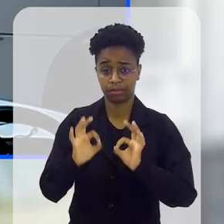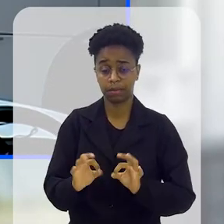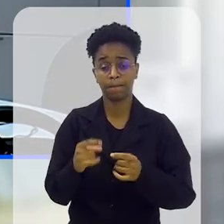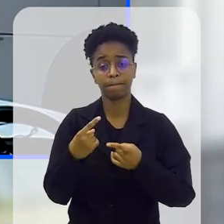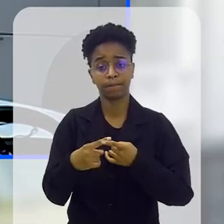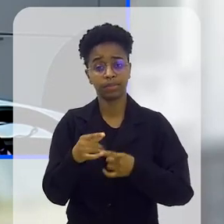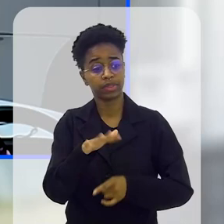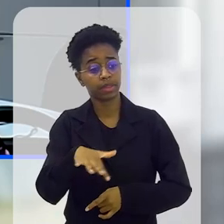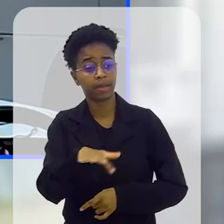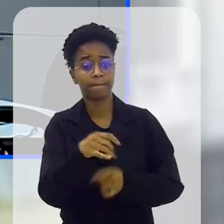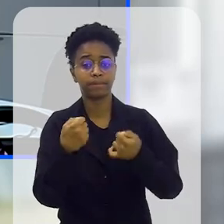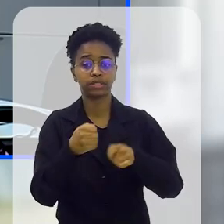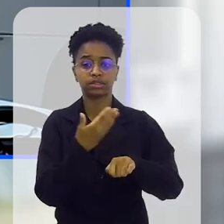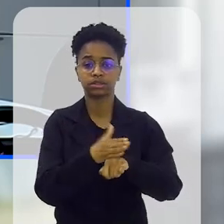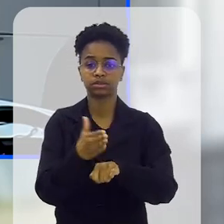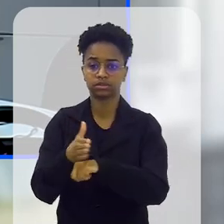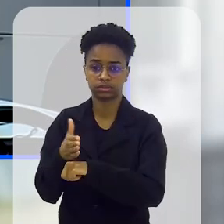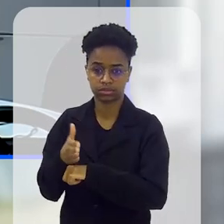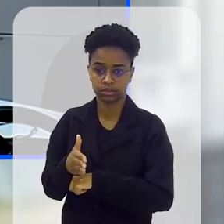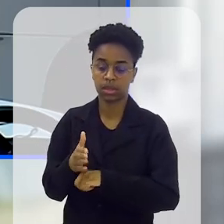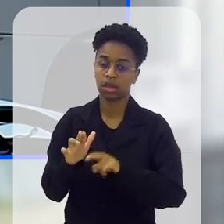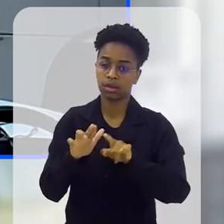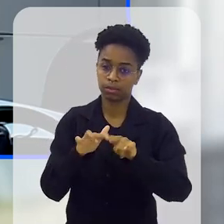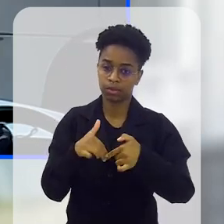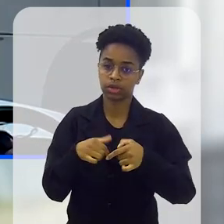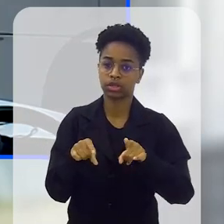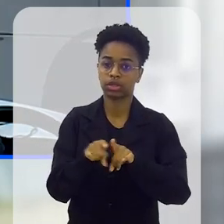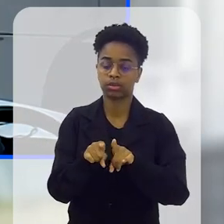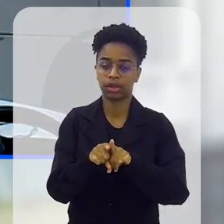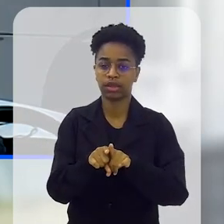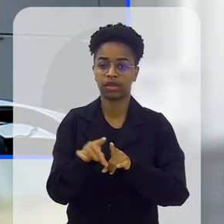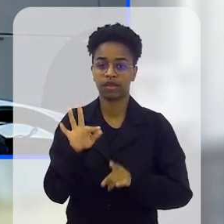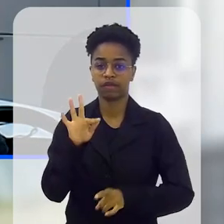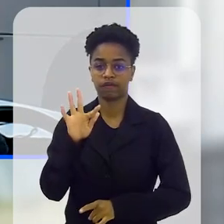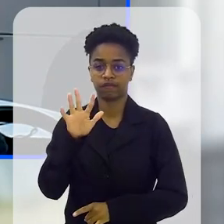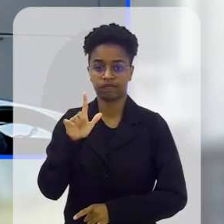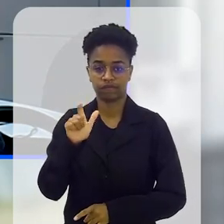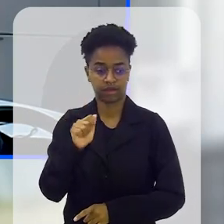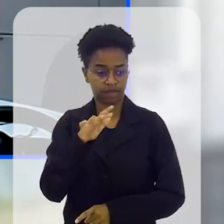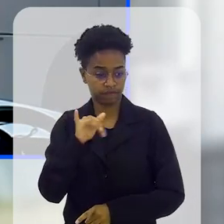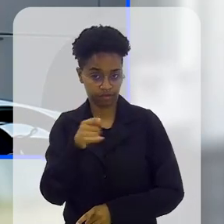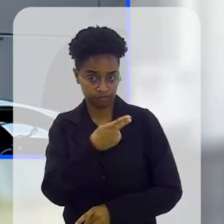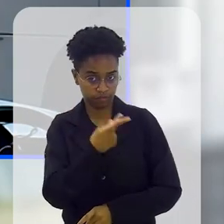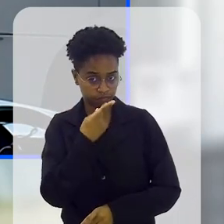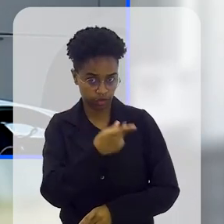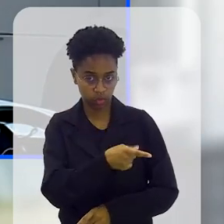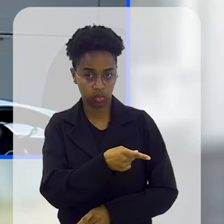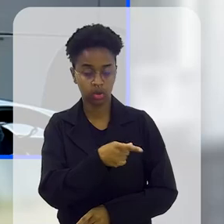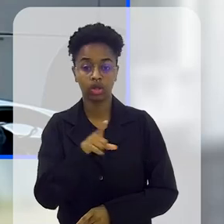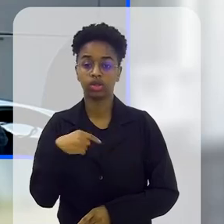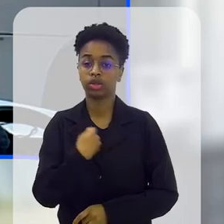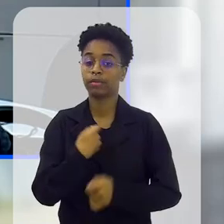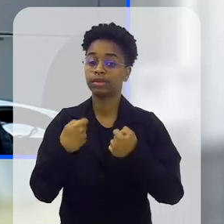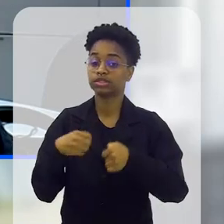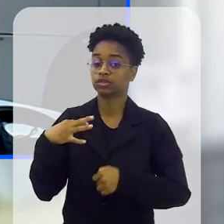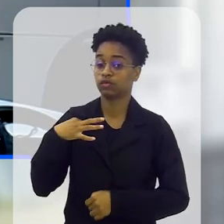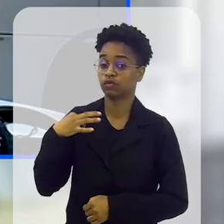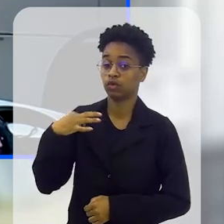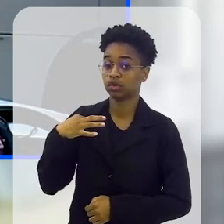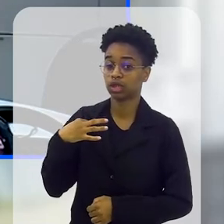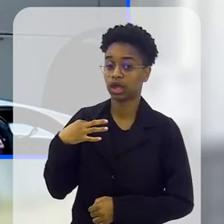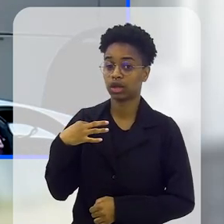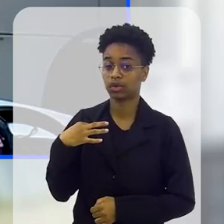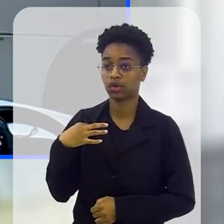voluntários, porque eles precisam ser treinados. Por conta, até o que a doutora Flávia falou, a gente precisa que esse